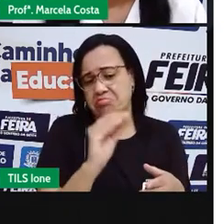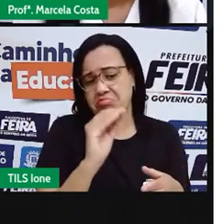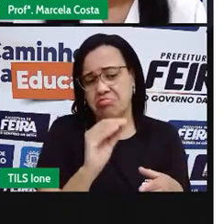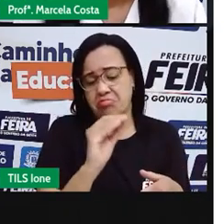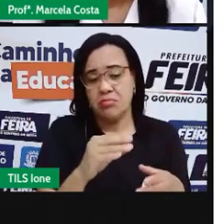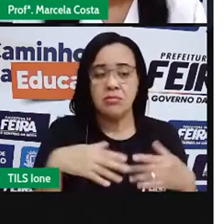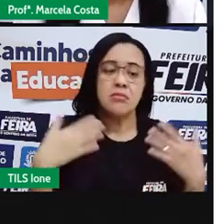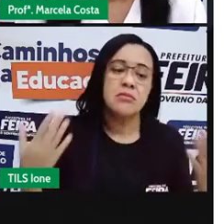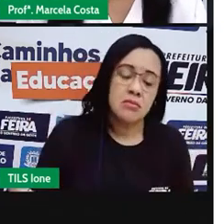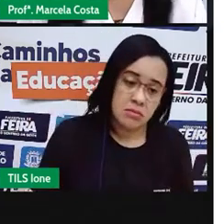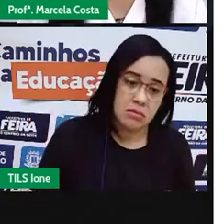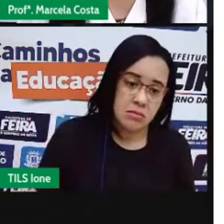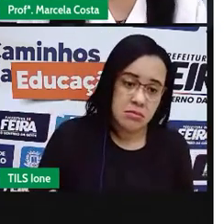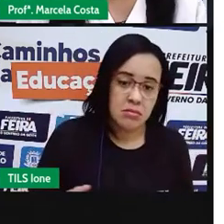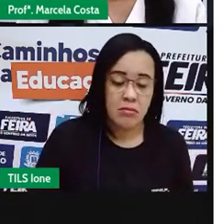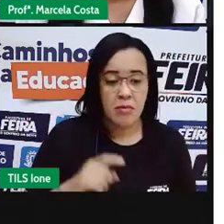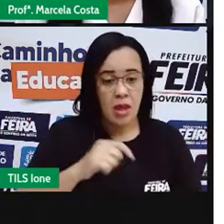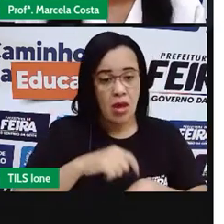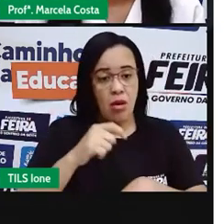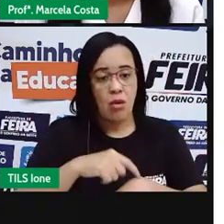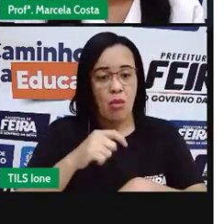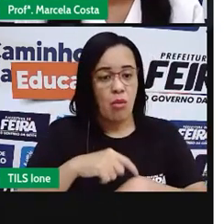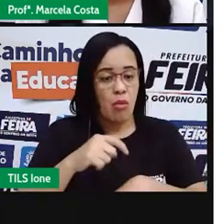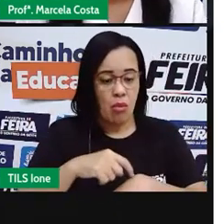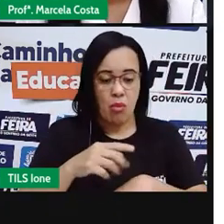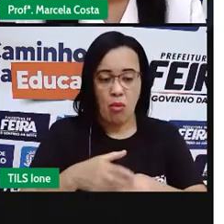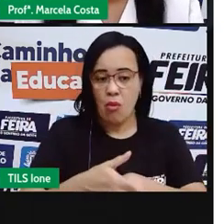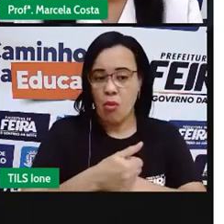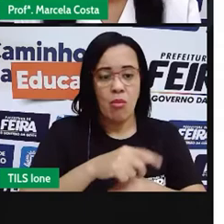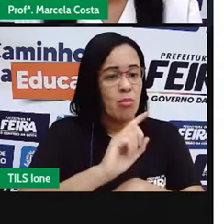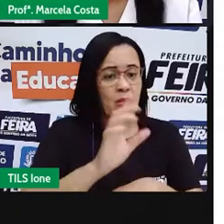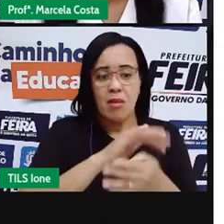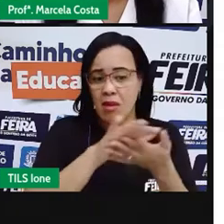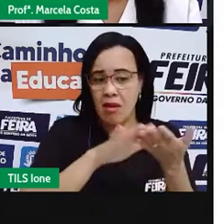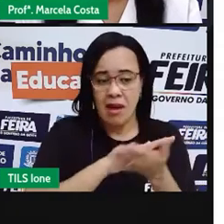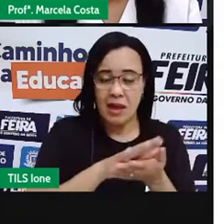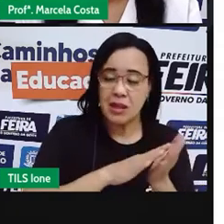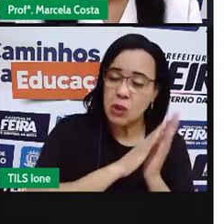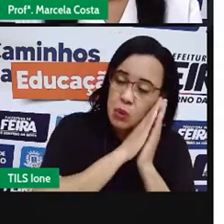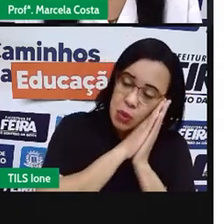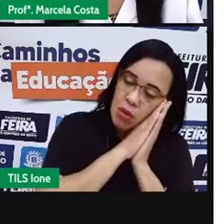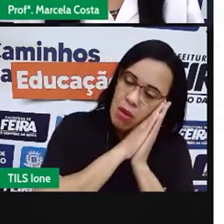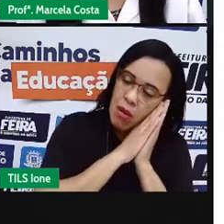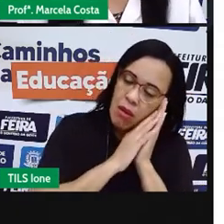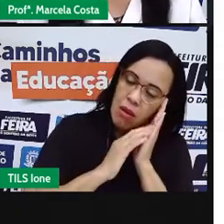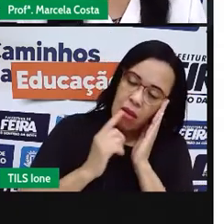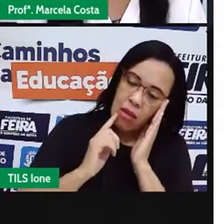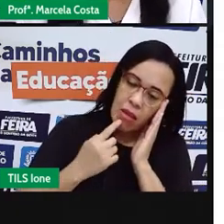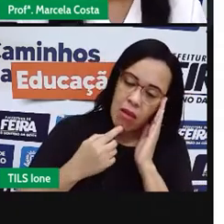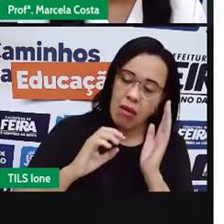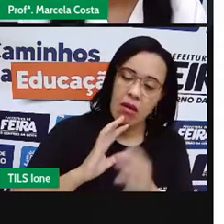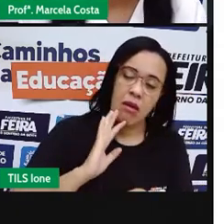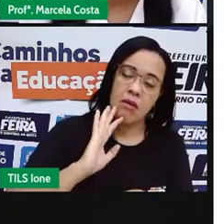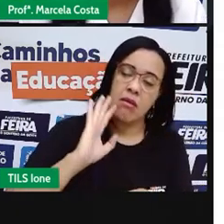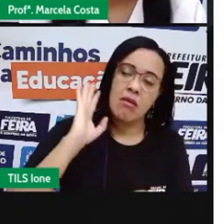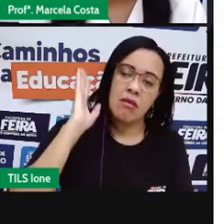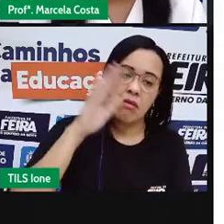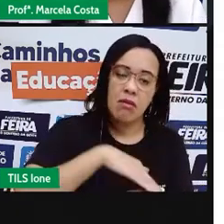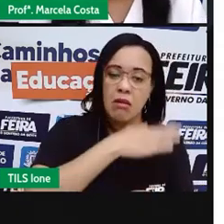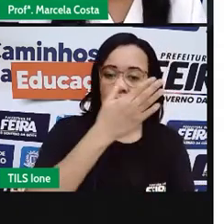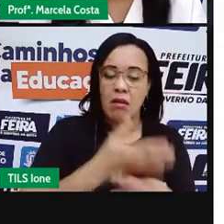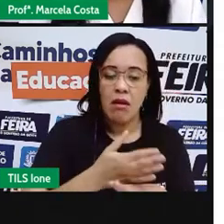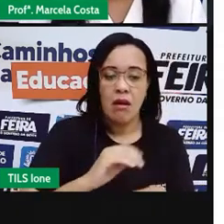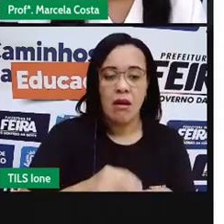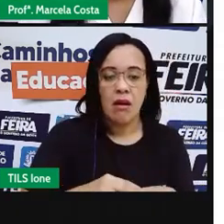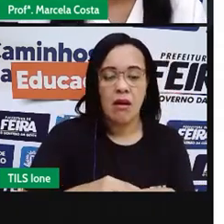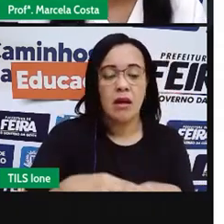Dormir a hora que você quiser, acordar onde você quiser, sem nenhuma regra. Converse sobre as sortias com os seus